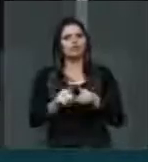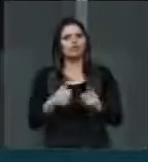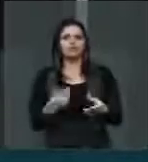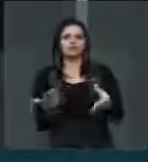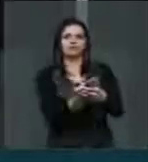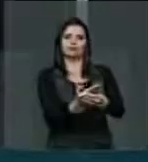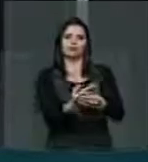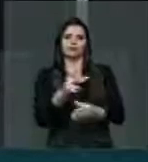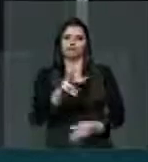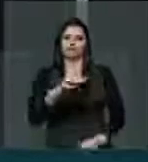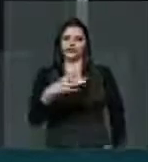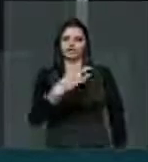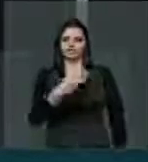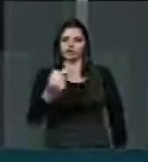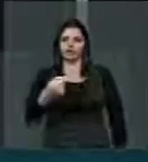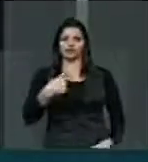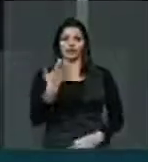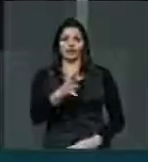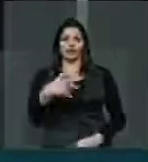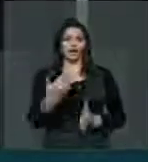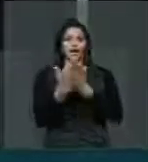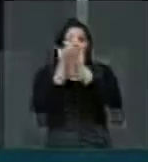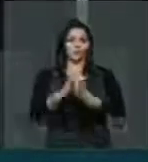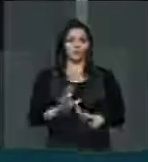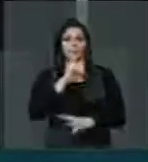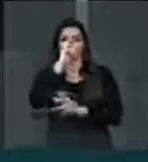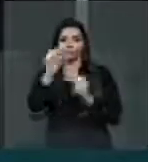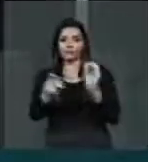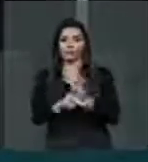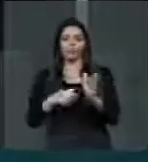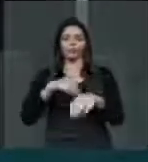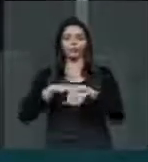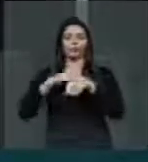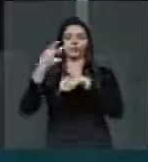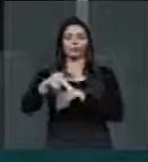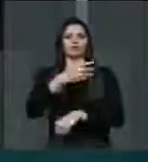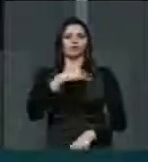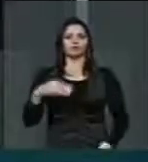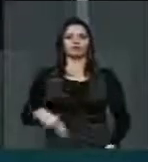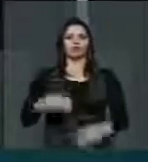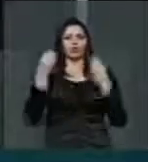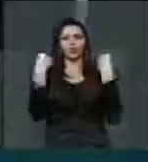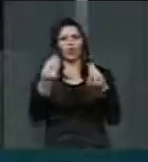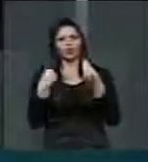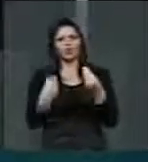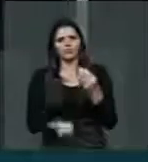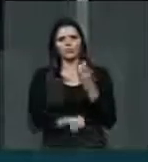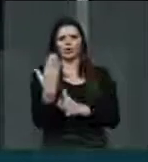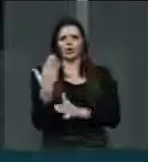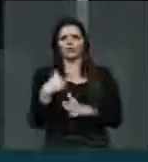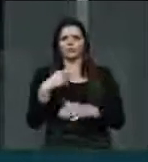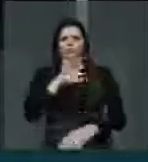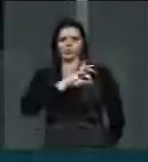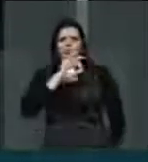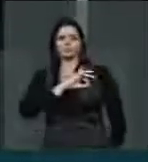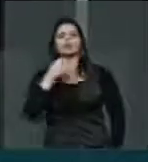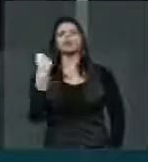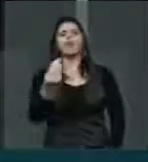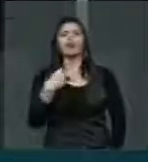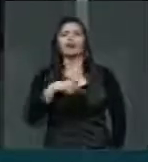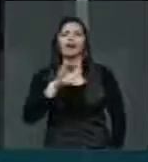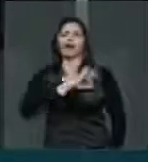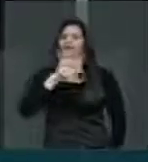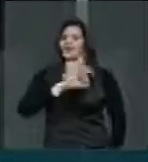37, que quer tirar o poder do Ministério Público, onde já se viu construir um Estado policial, onde